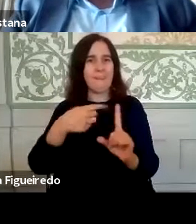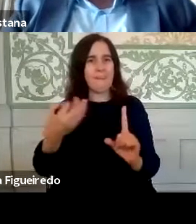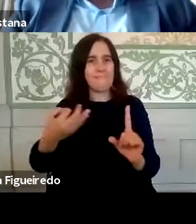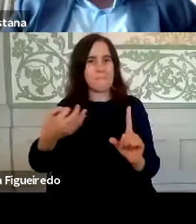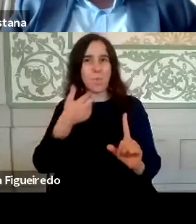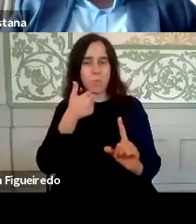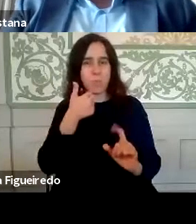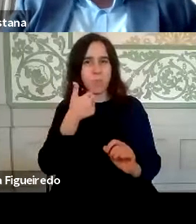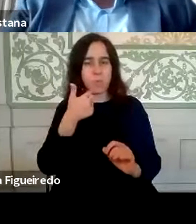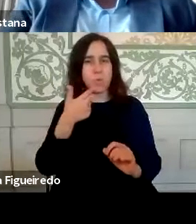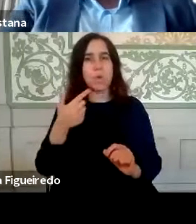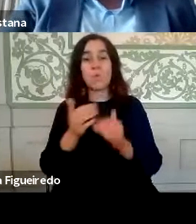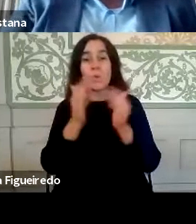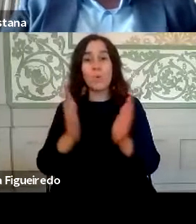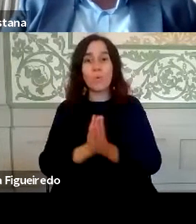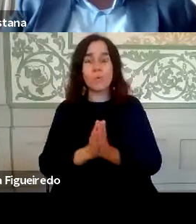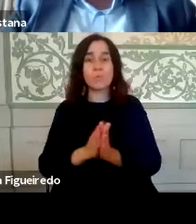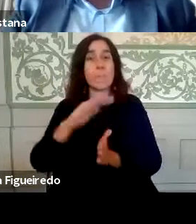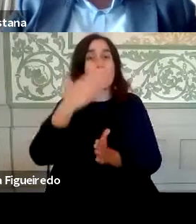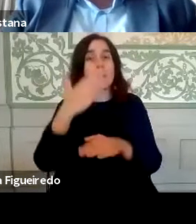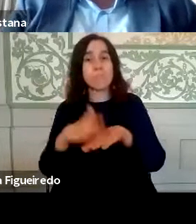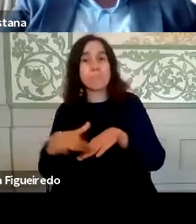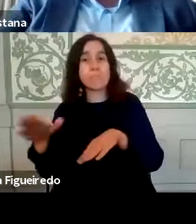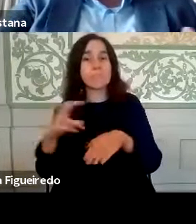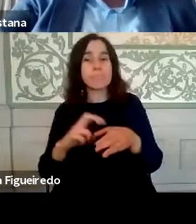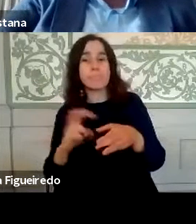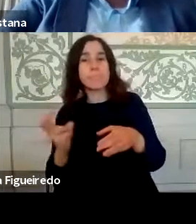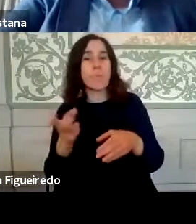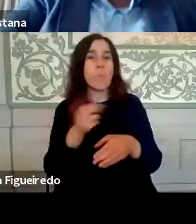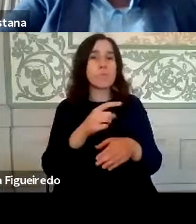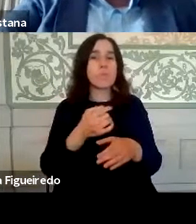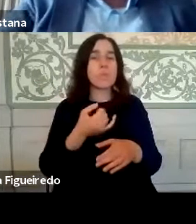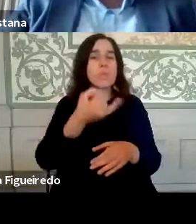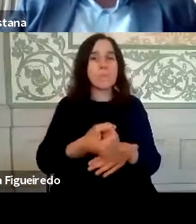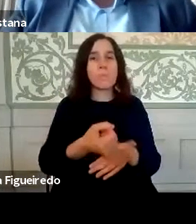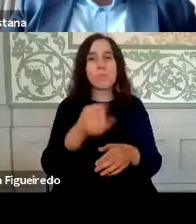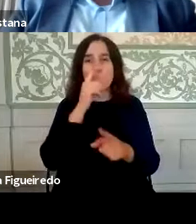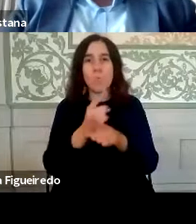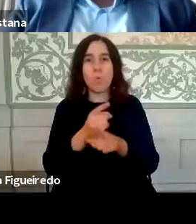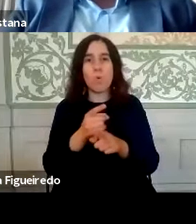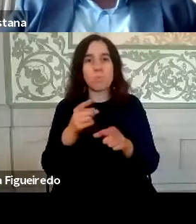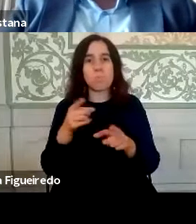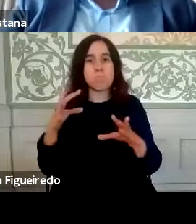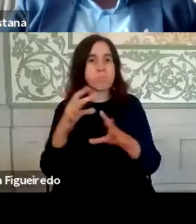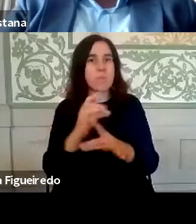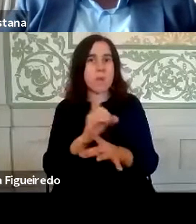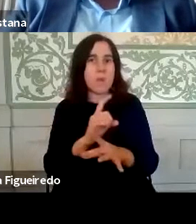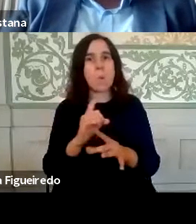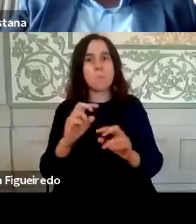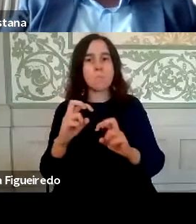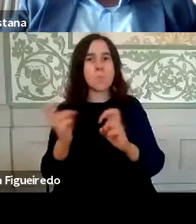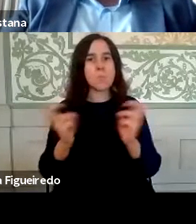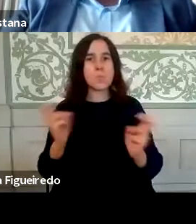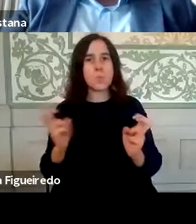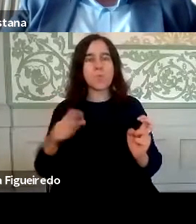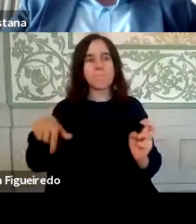porque estávamos todos, uns tiveram que sair primeiro, outros saíram depois, não era possível que todos saíssem ao mesmo tempo neste fluxo, isso foi gerido, mas foi entendido.